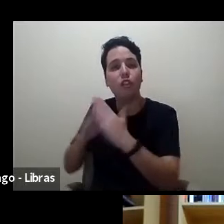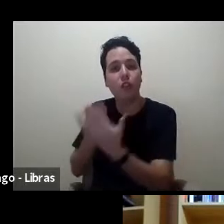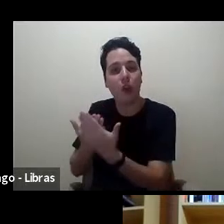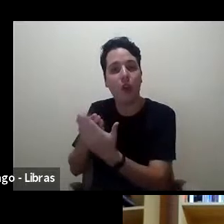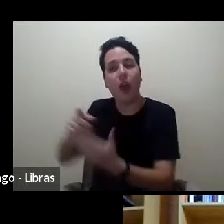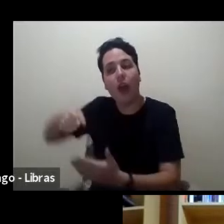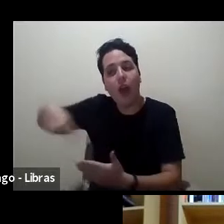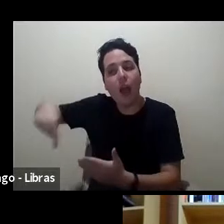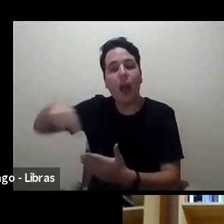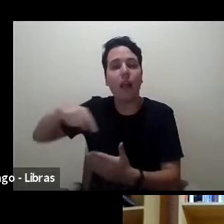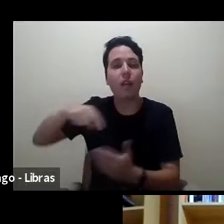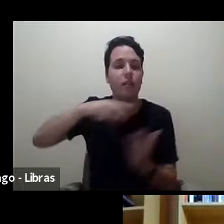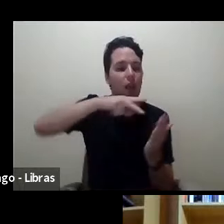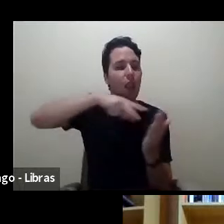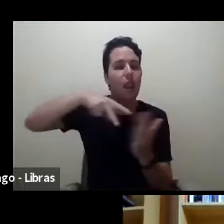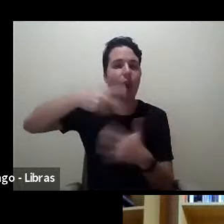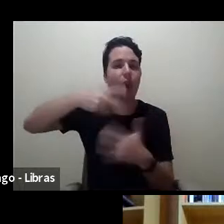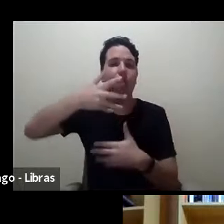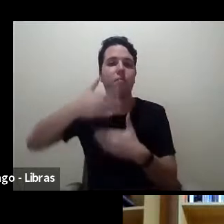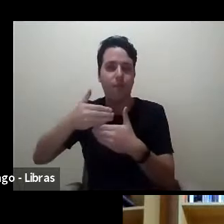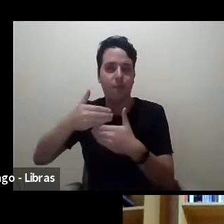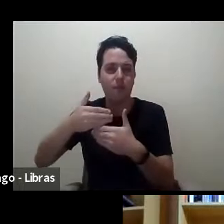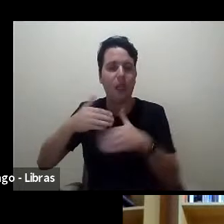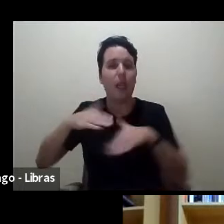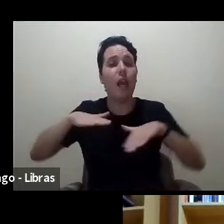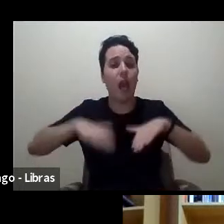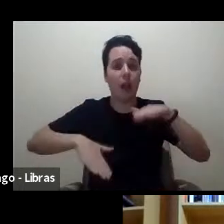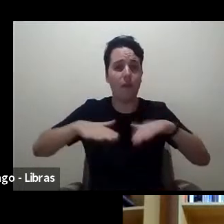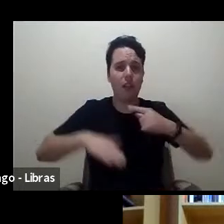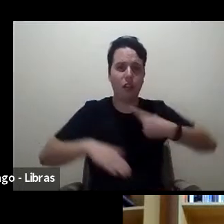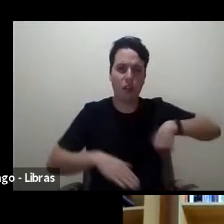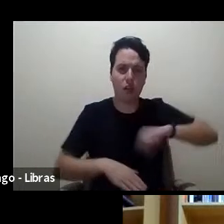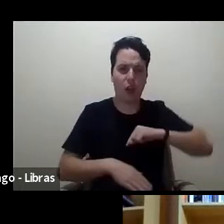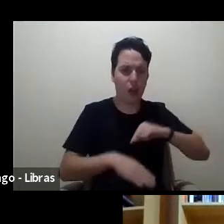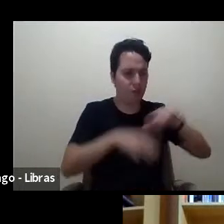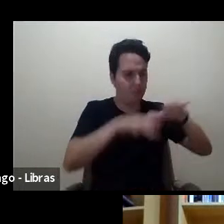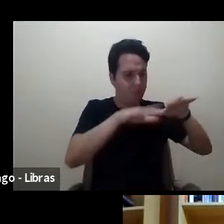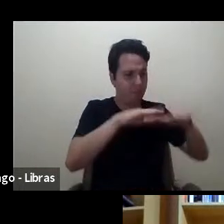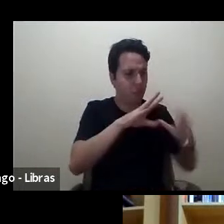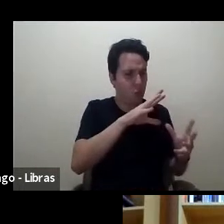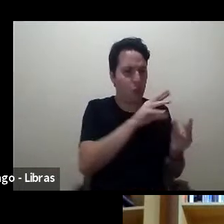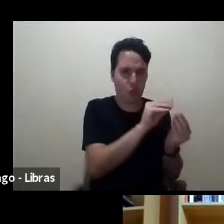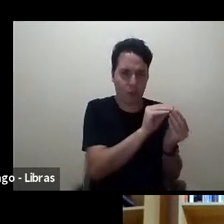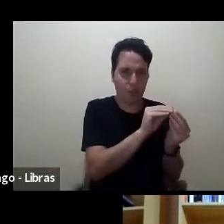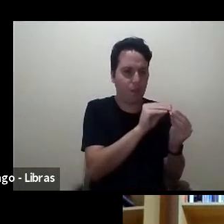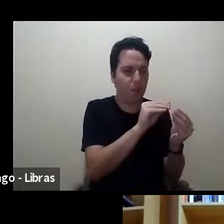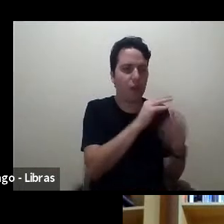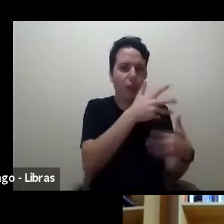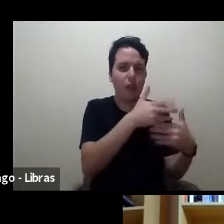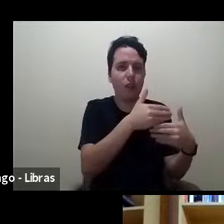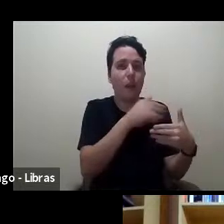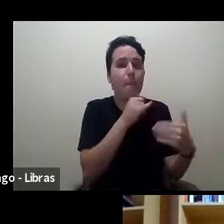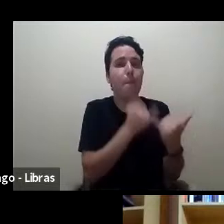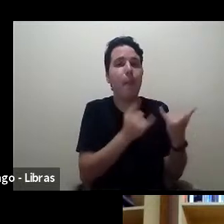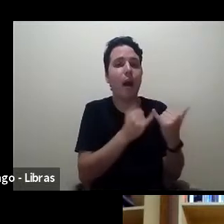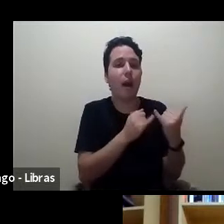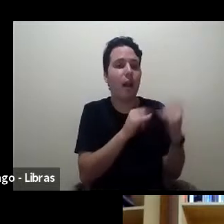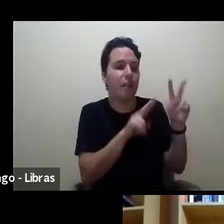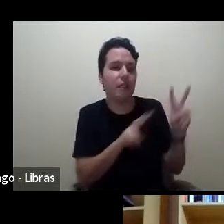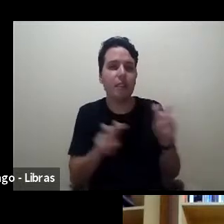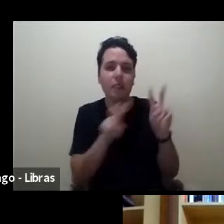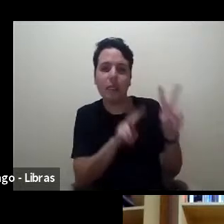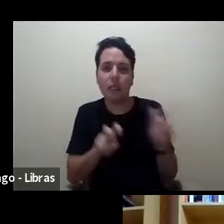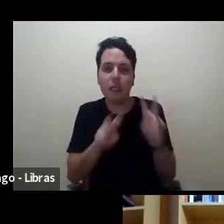resenhas também. E muitas vezes as nossas resenhas são mais citadas que o livro mesmo, o qual é um